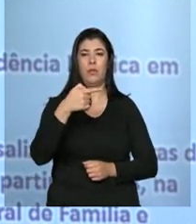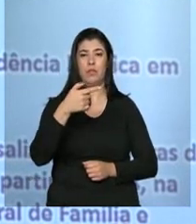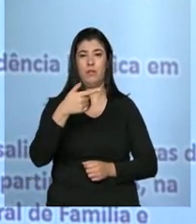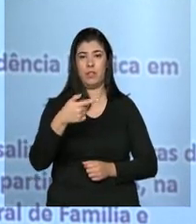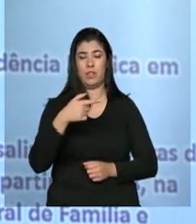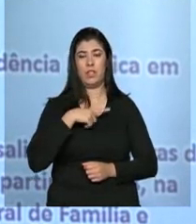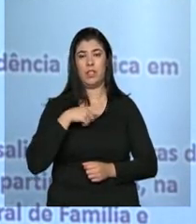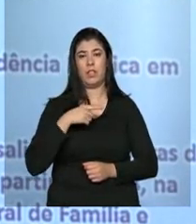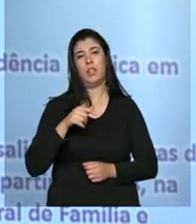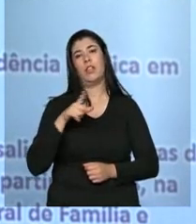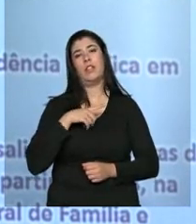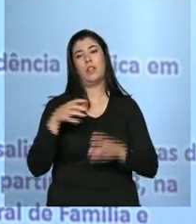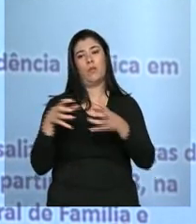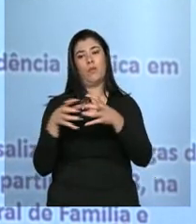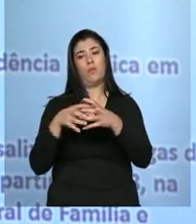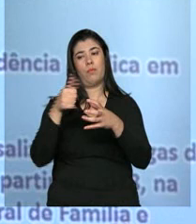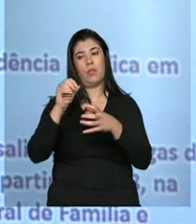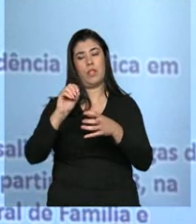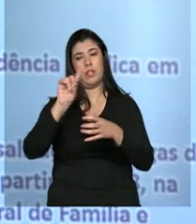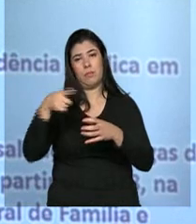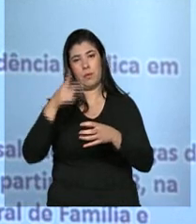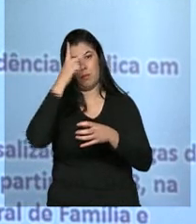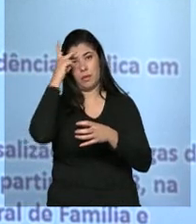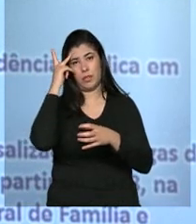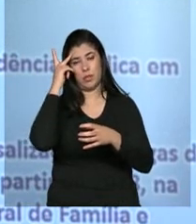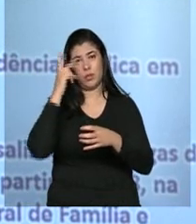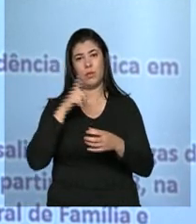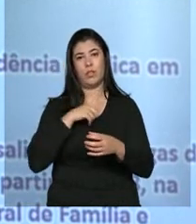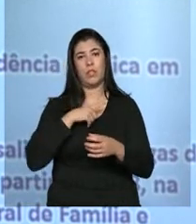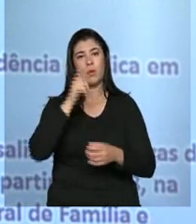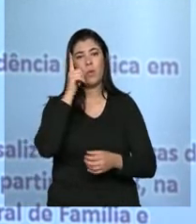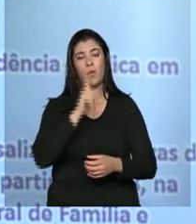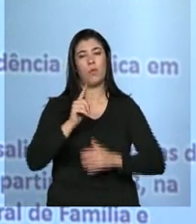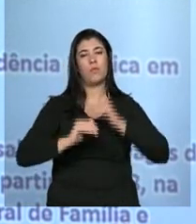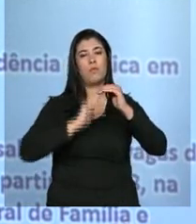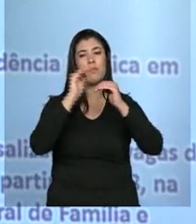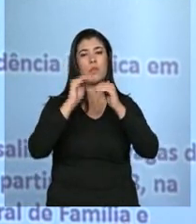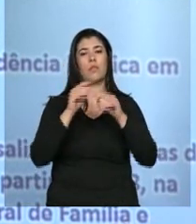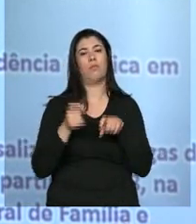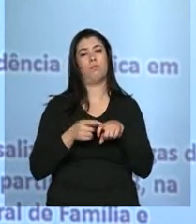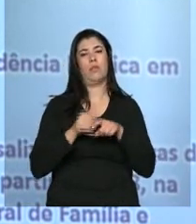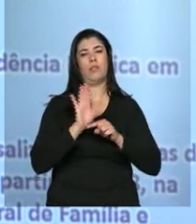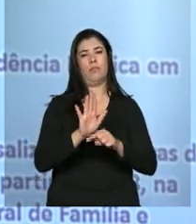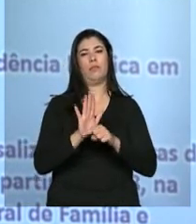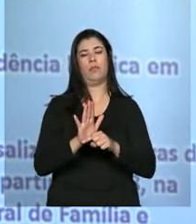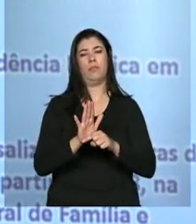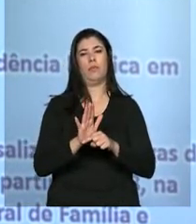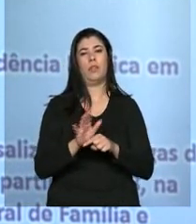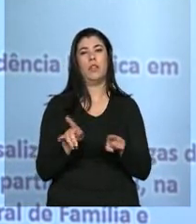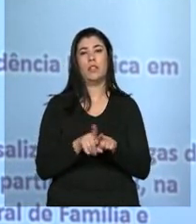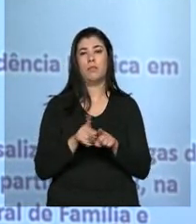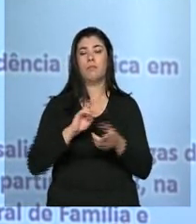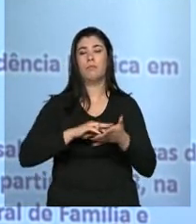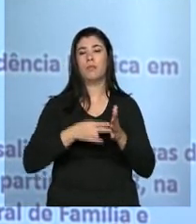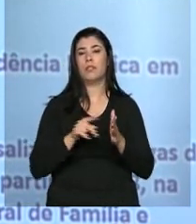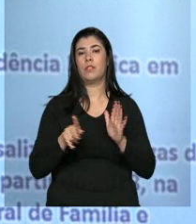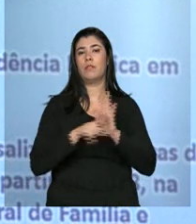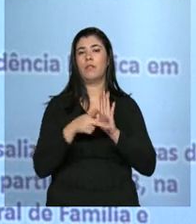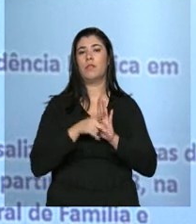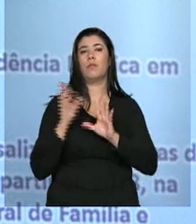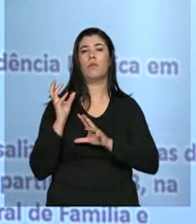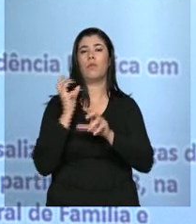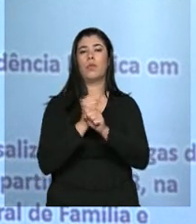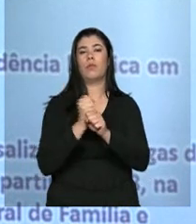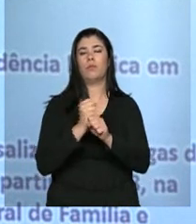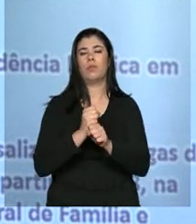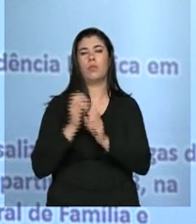a cada 10 mil habitantes, o que vai permitir, então, a conquista desses números maiores. Isso significa também, neste prazo,